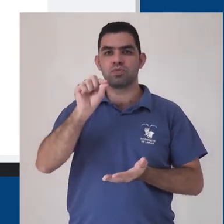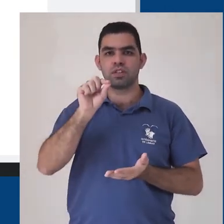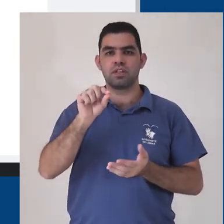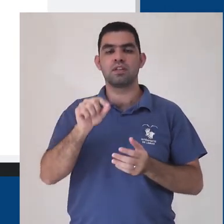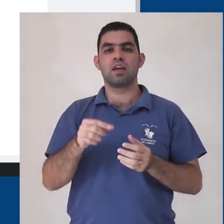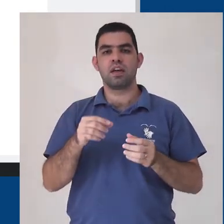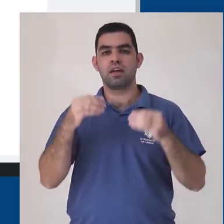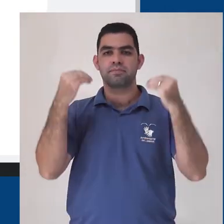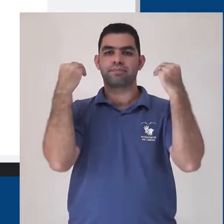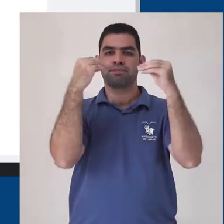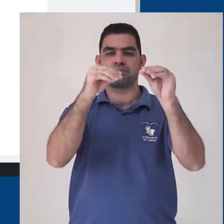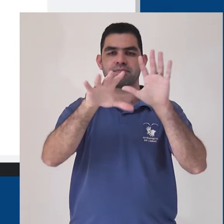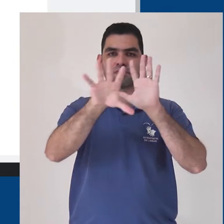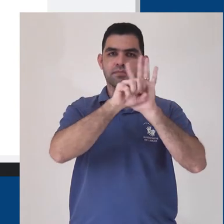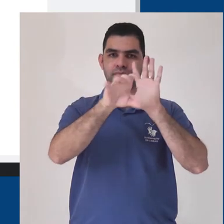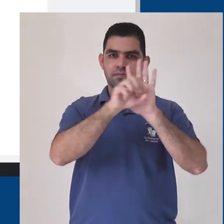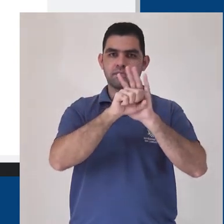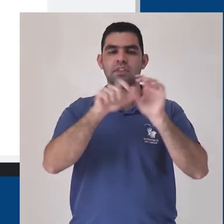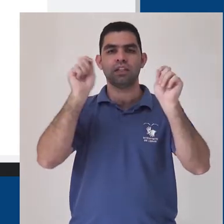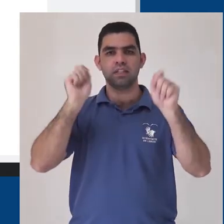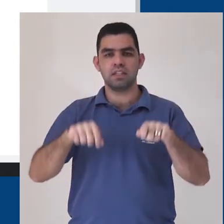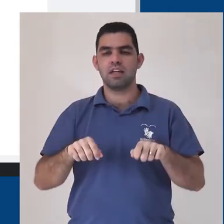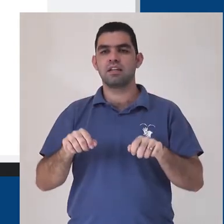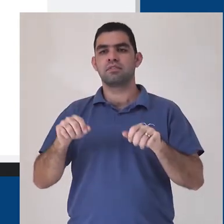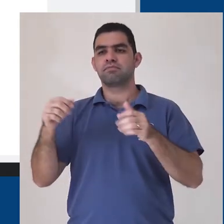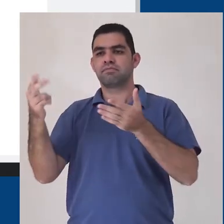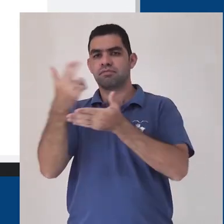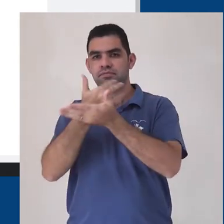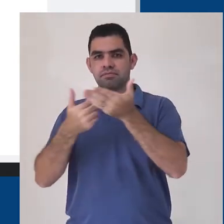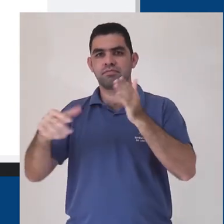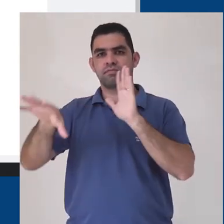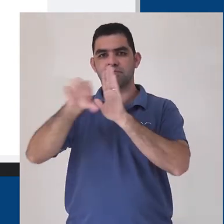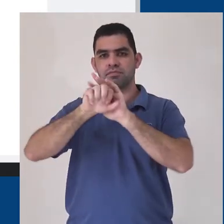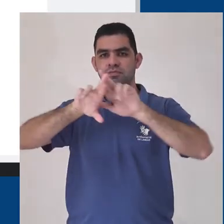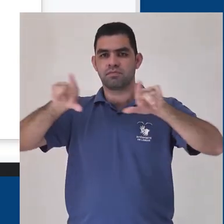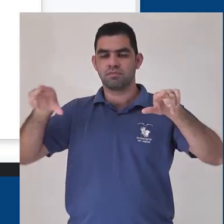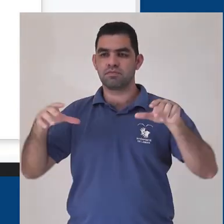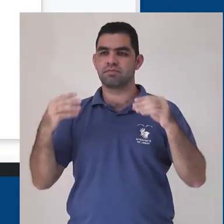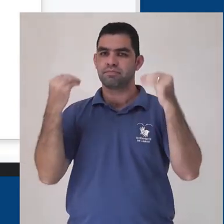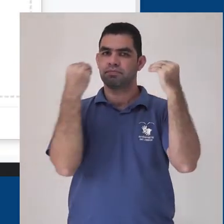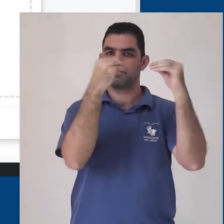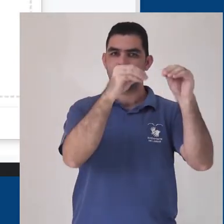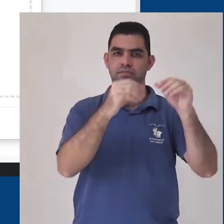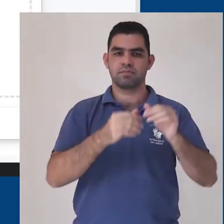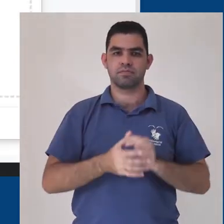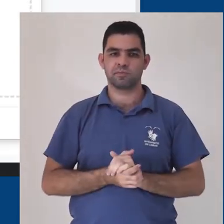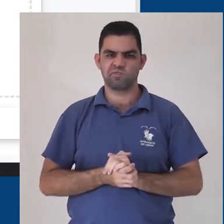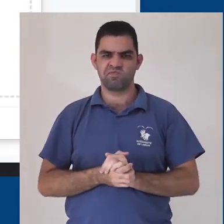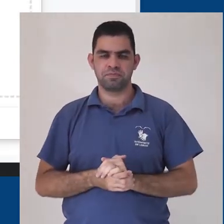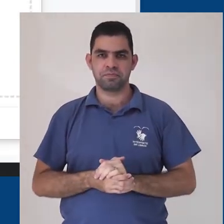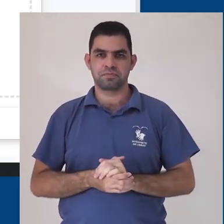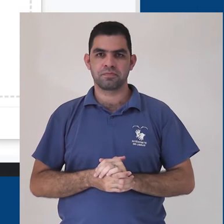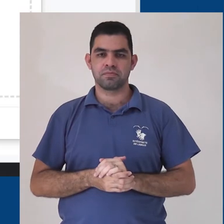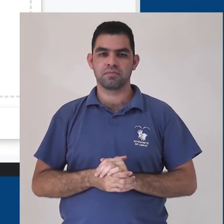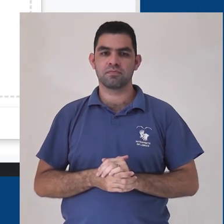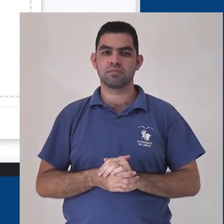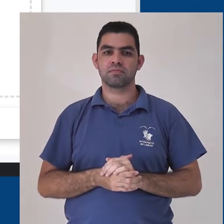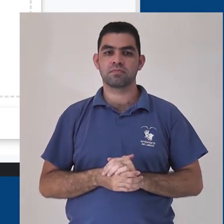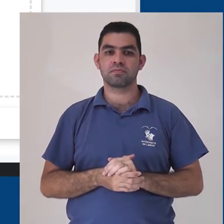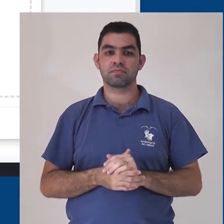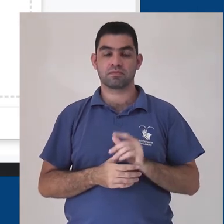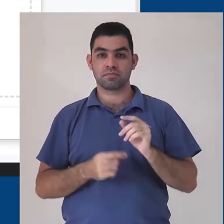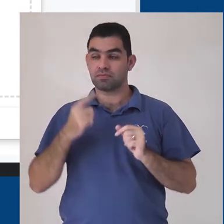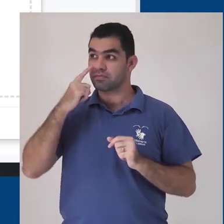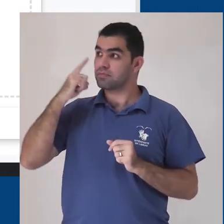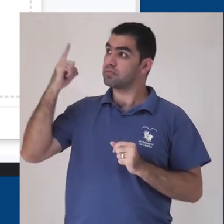Adicionar imagem. Isso nos permite fazer upload de imagens. A primeira aba nos permite